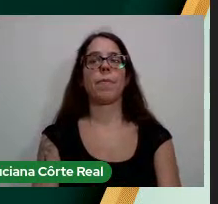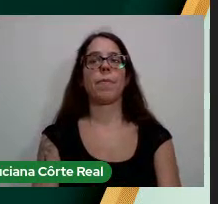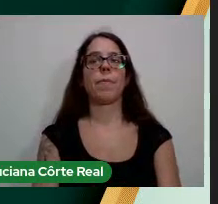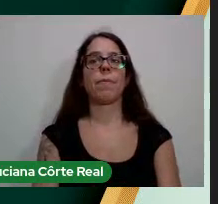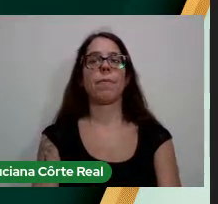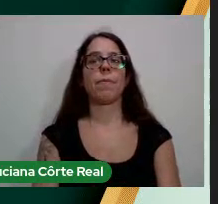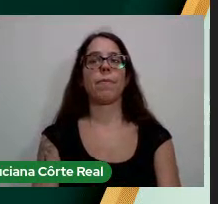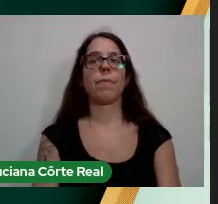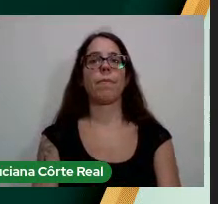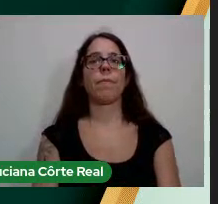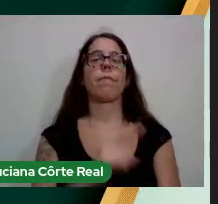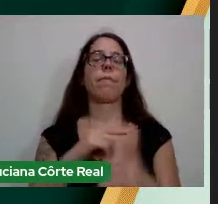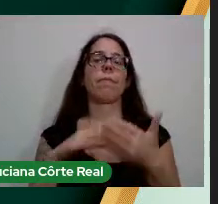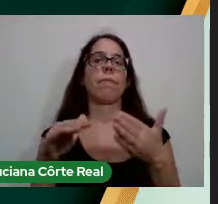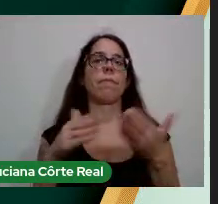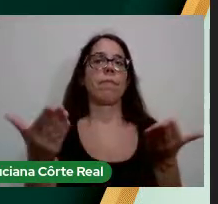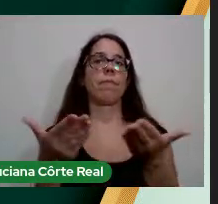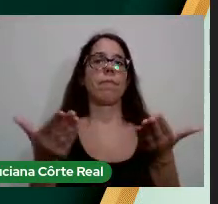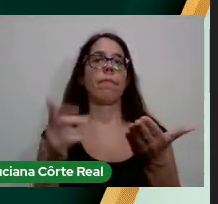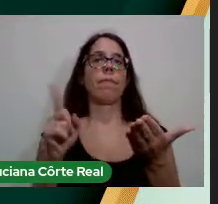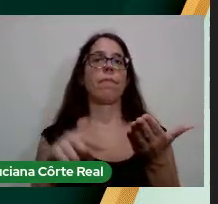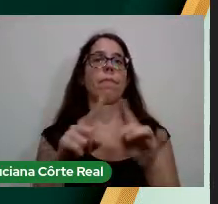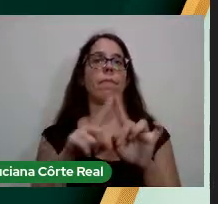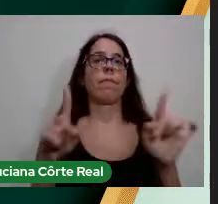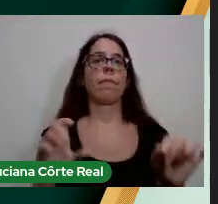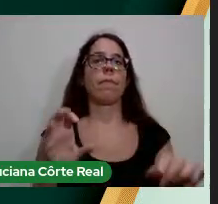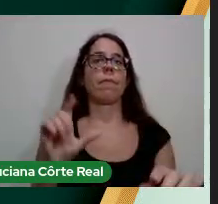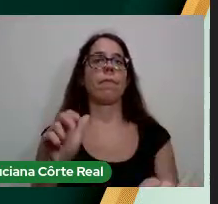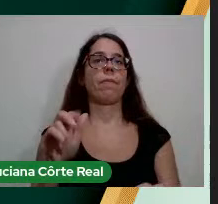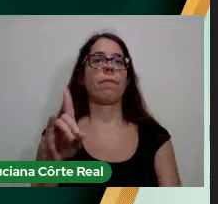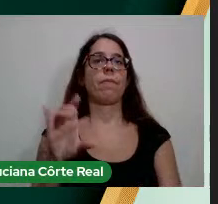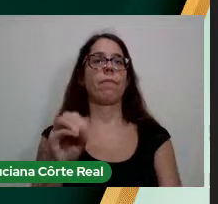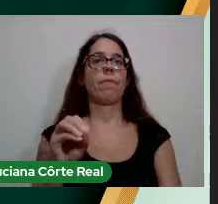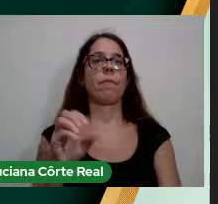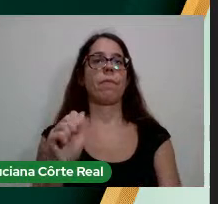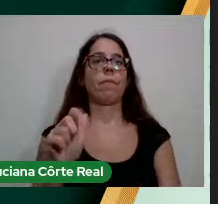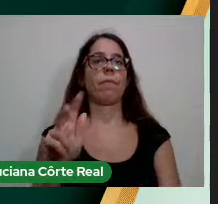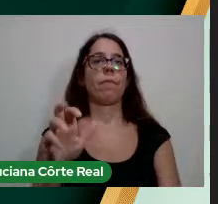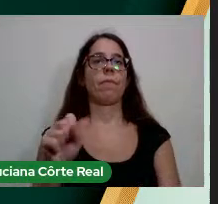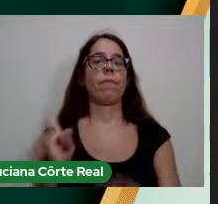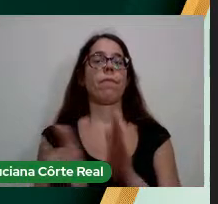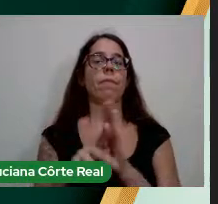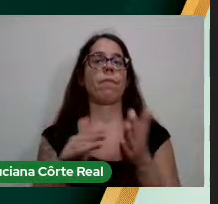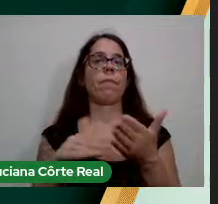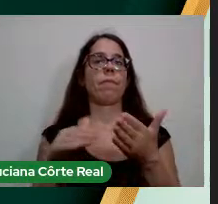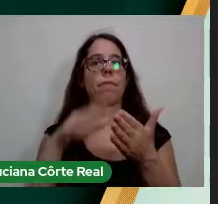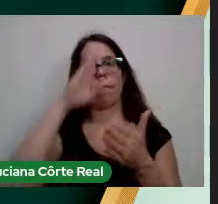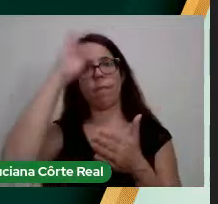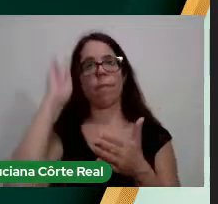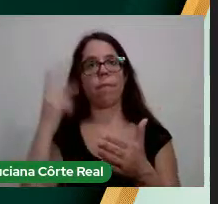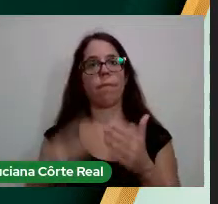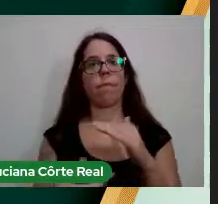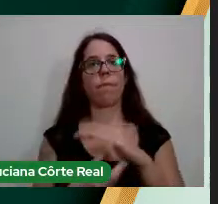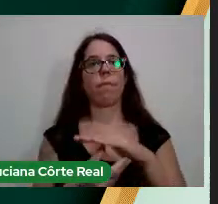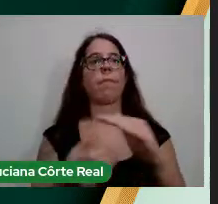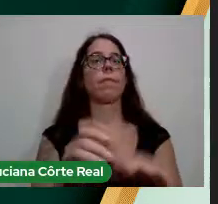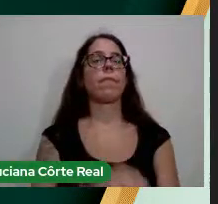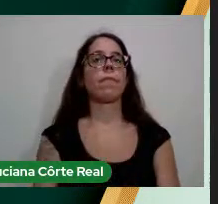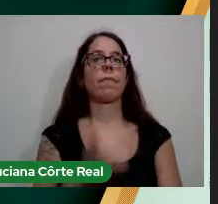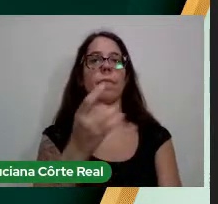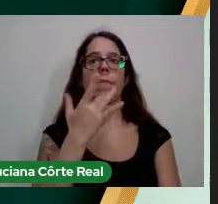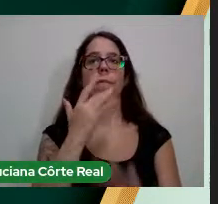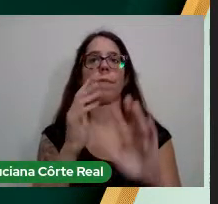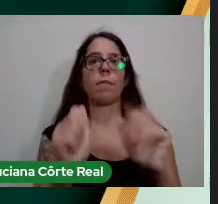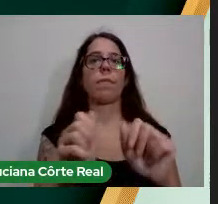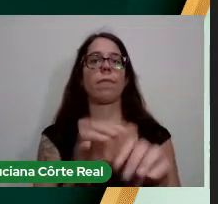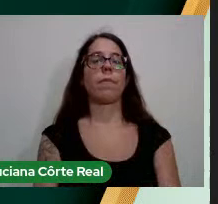Secretariando dessa solenidade está o servidor, Cláudio Colares Alves, da Secretaria Acadêmica do Campo. Boa tarde